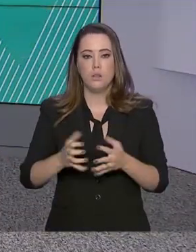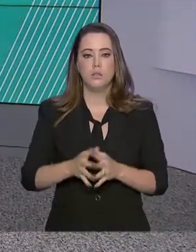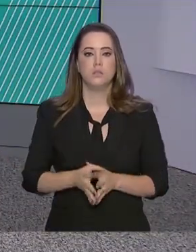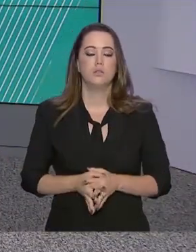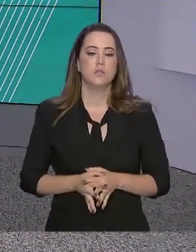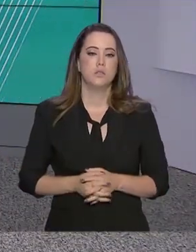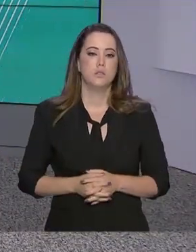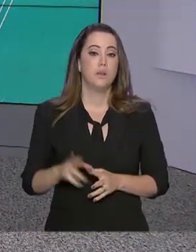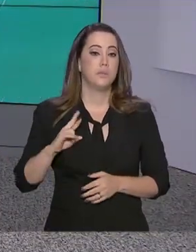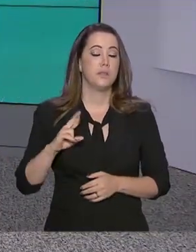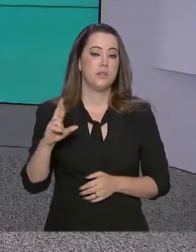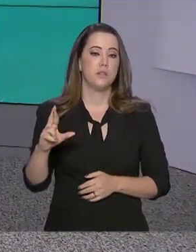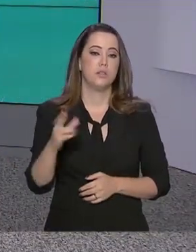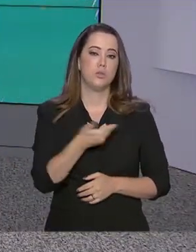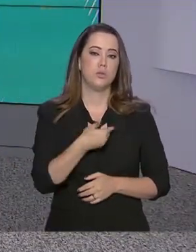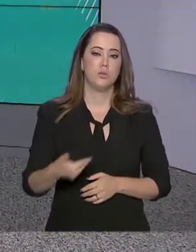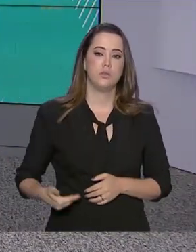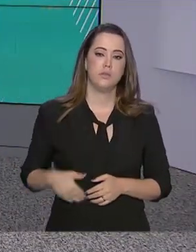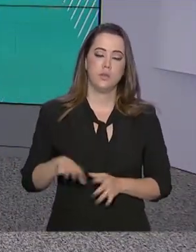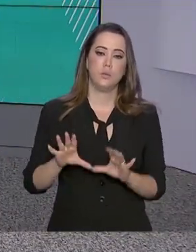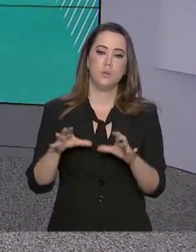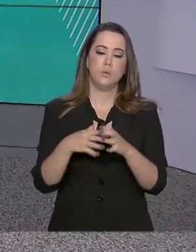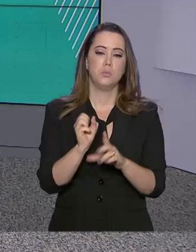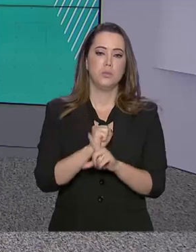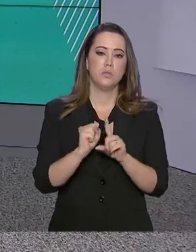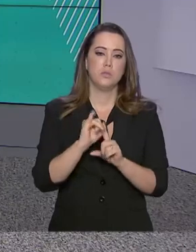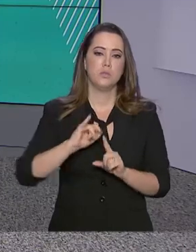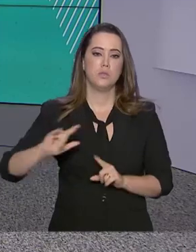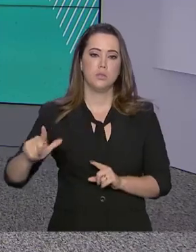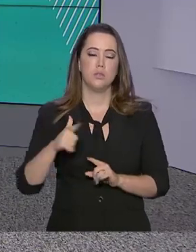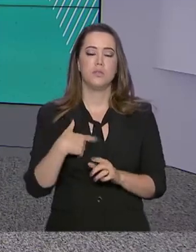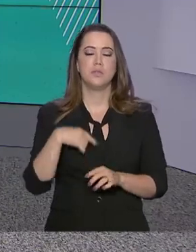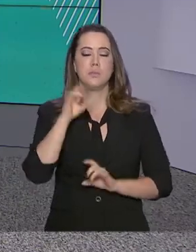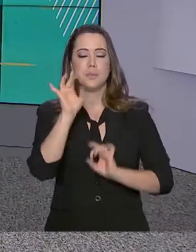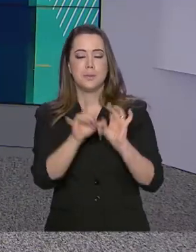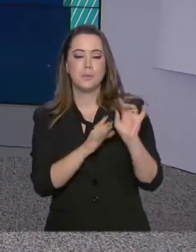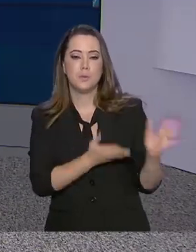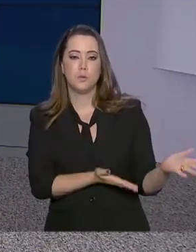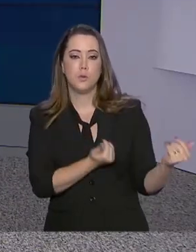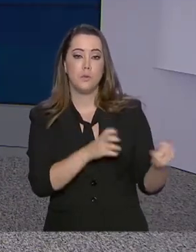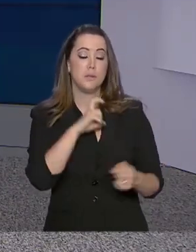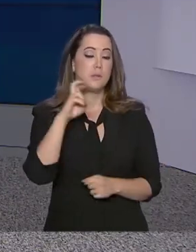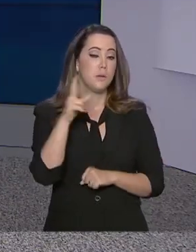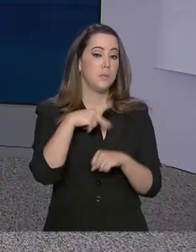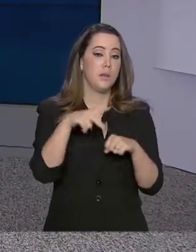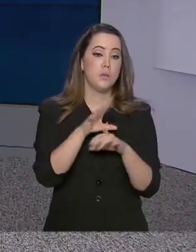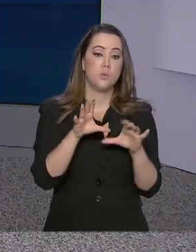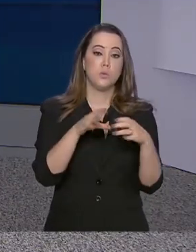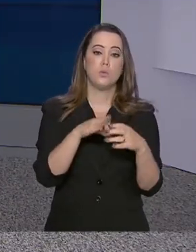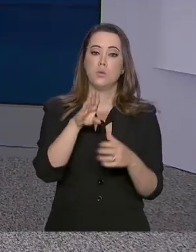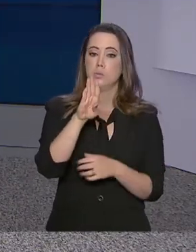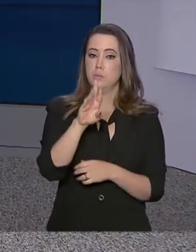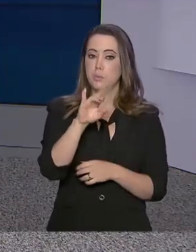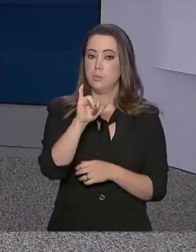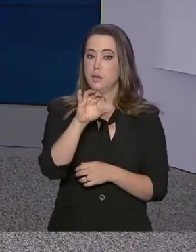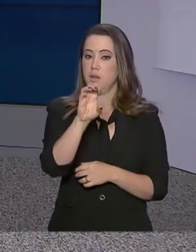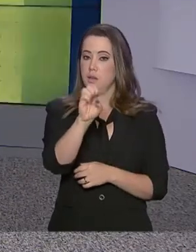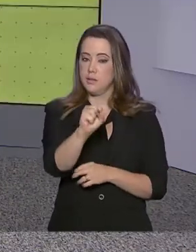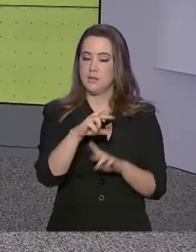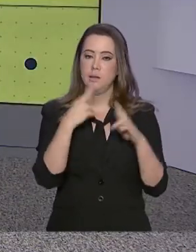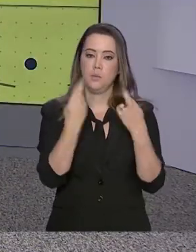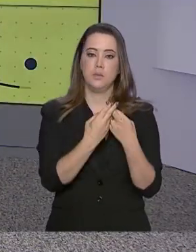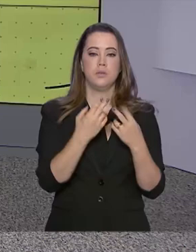Representantes do governo, membros da sociedade civil e especialistas em juventude dos cinco países que compõem o BRICS estão reunidos em